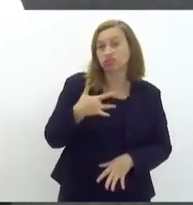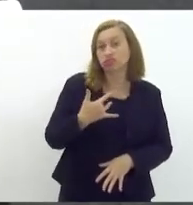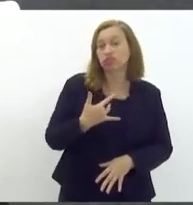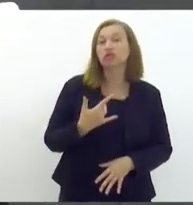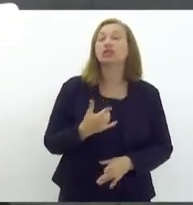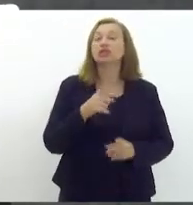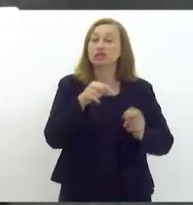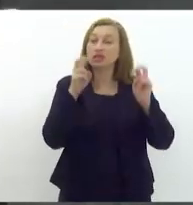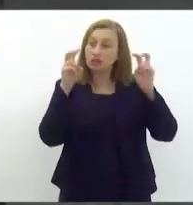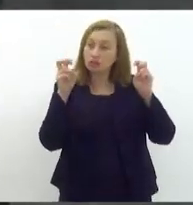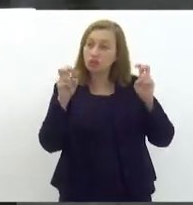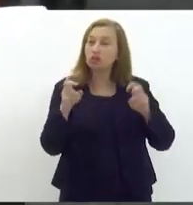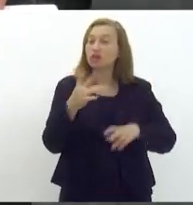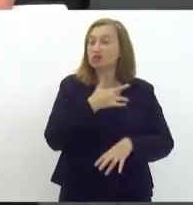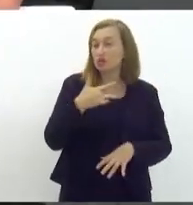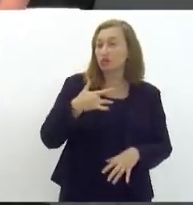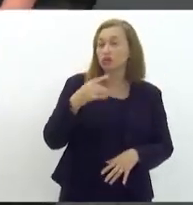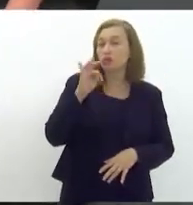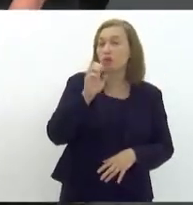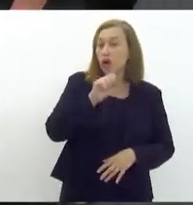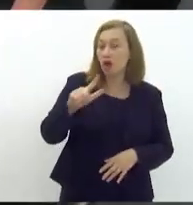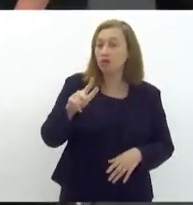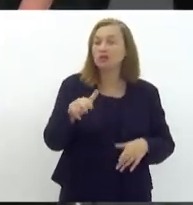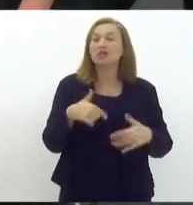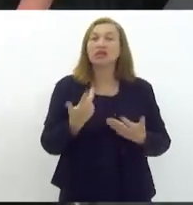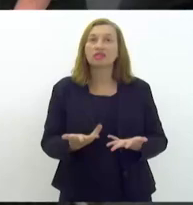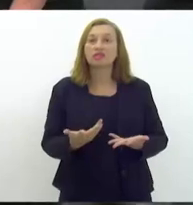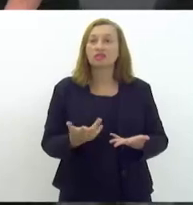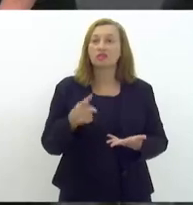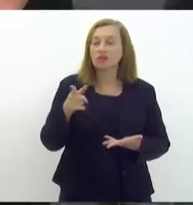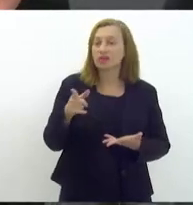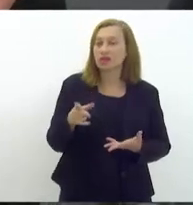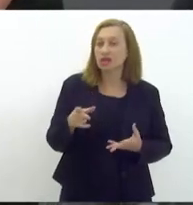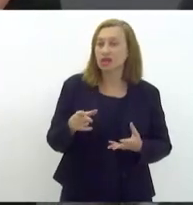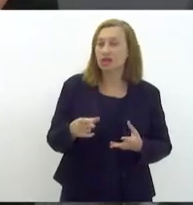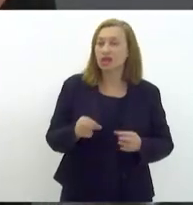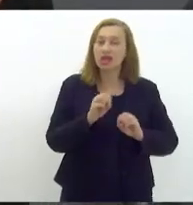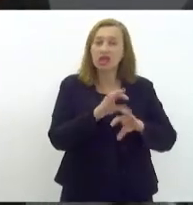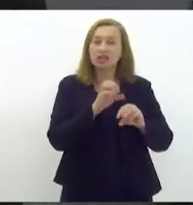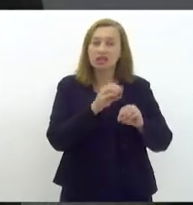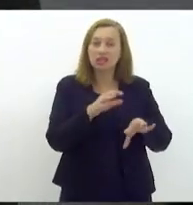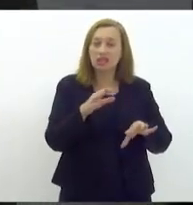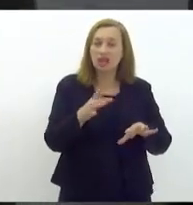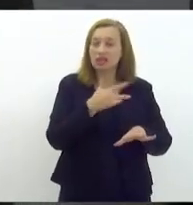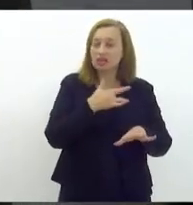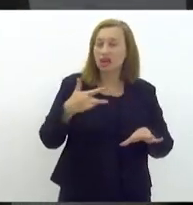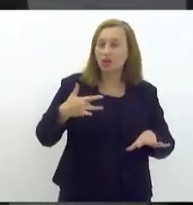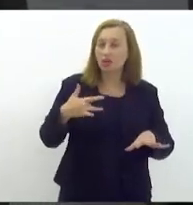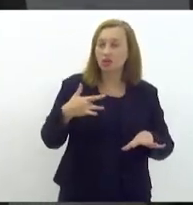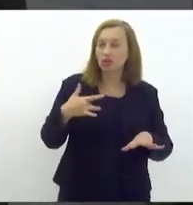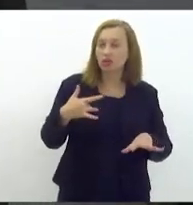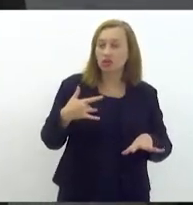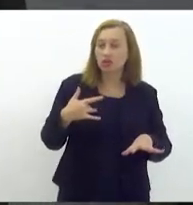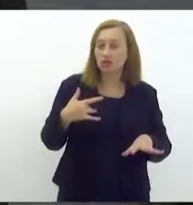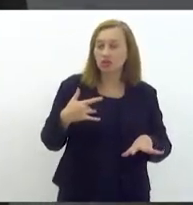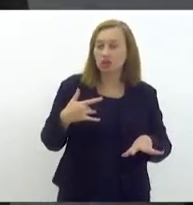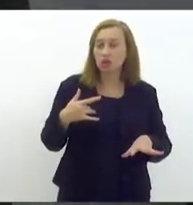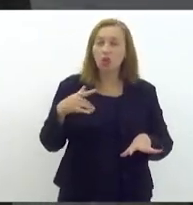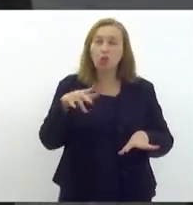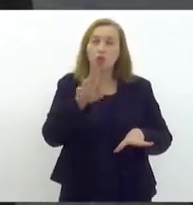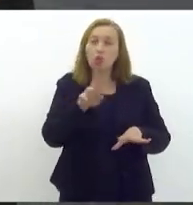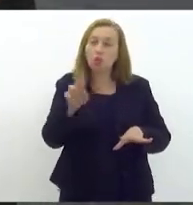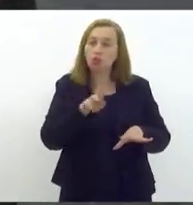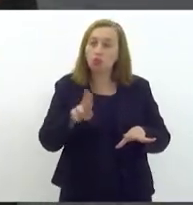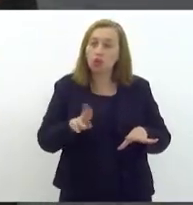nesse caso, sobre a saúde bucal. Mas não adianta você pegar, ensinar saúde genérica, o nome dos órgãos,